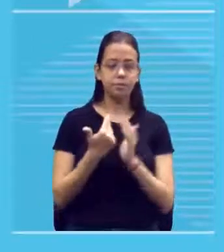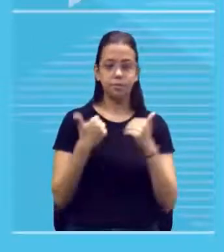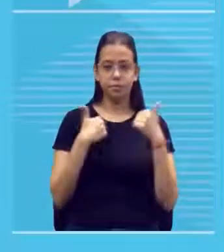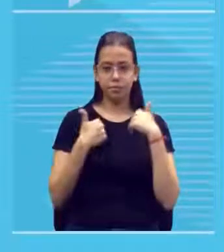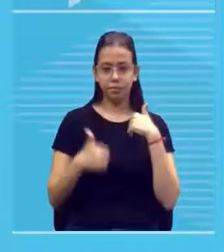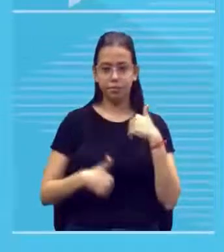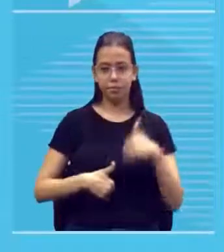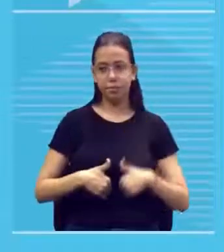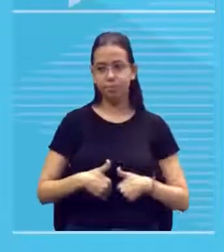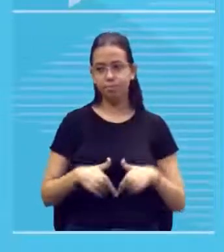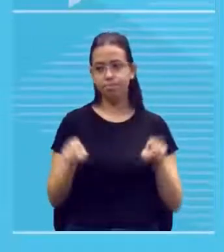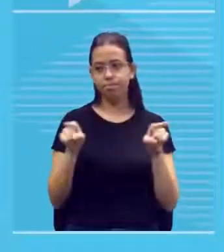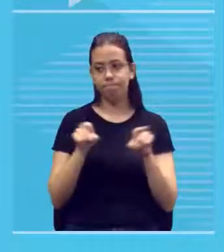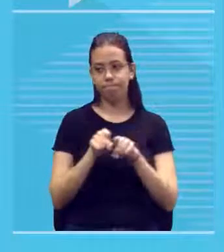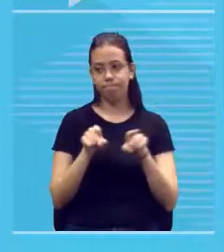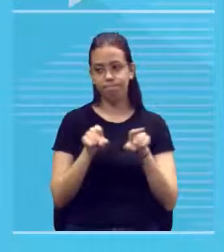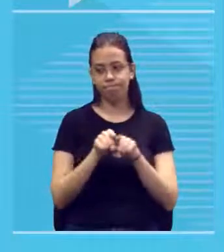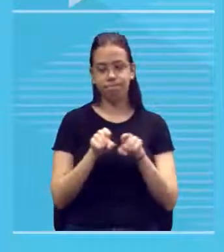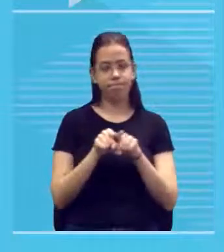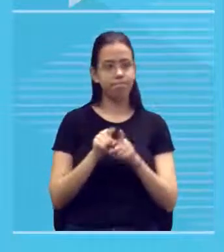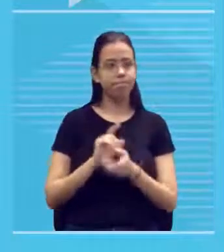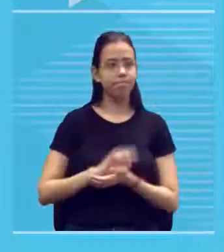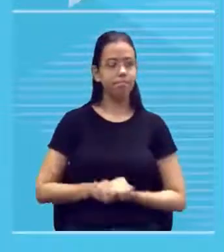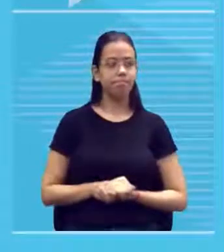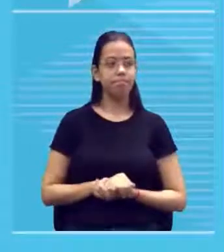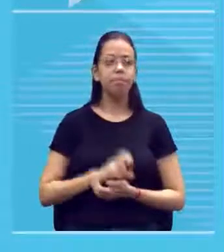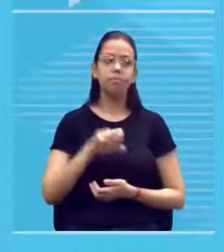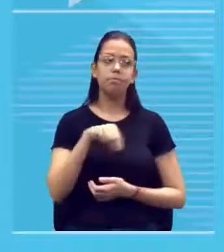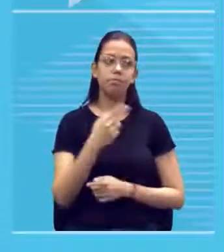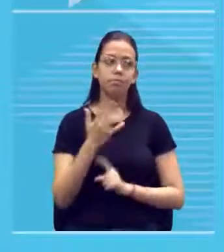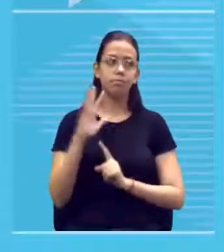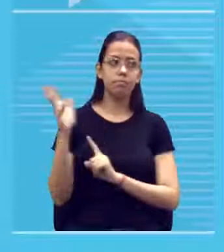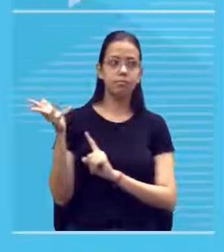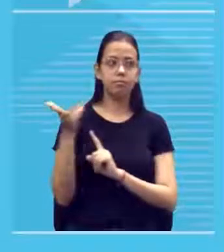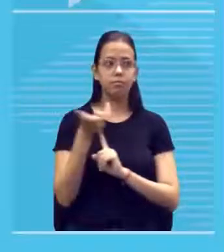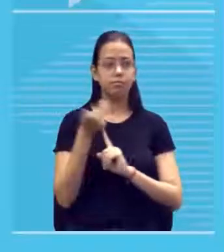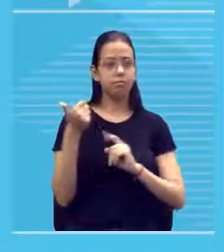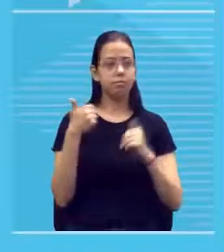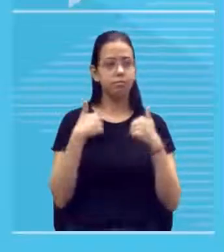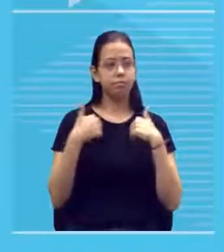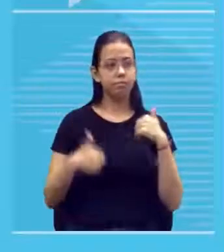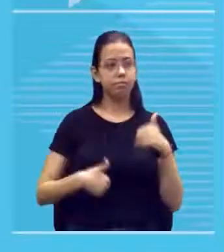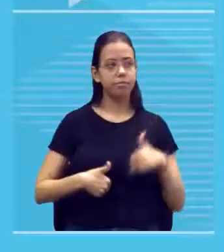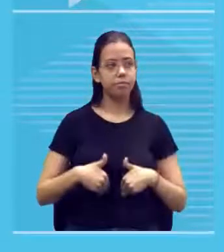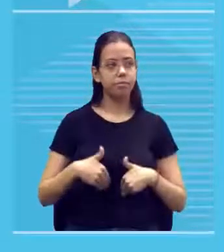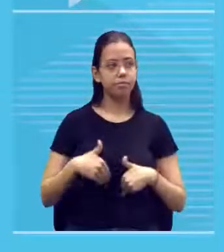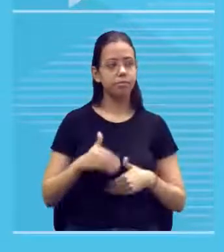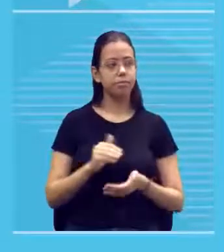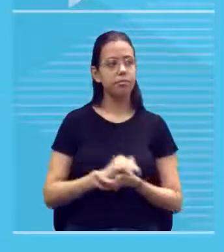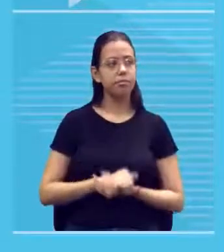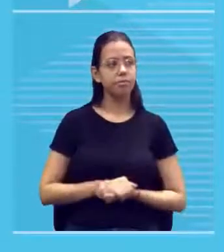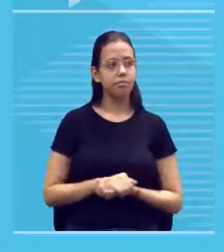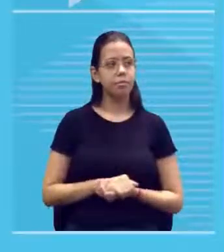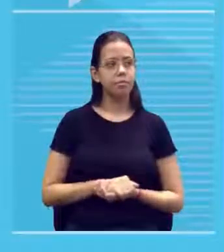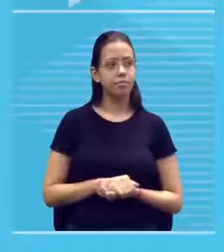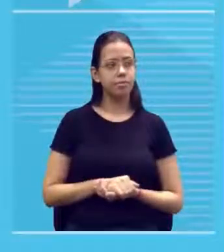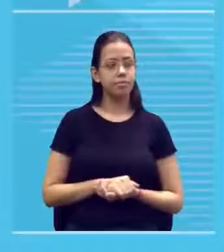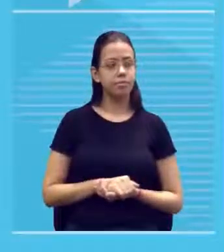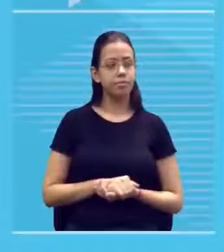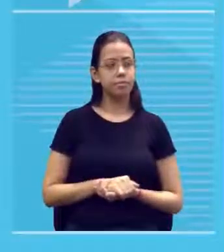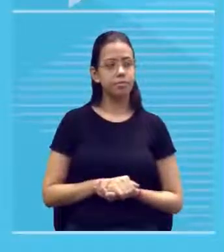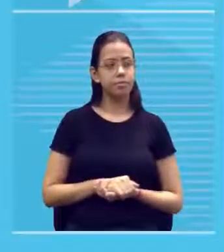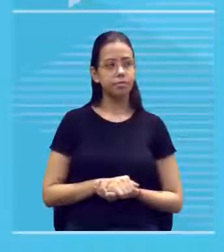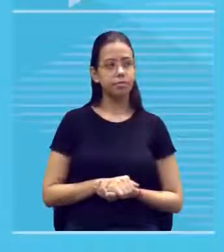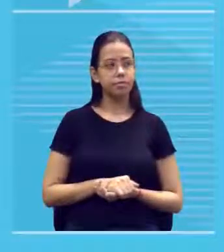também chamada de arte do corpo conhecida lá fora como body paint ou body art